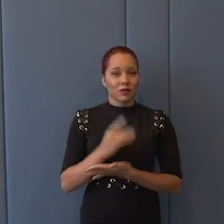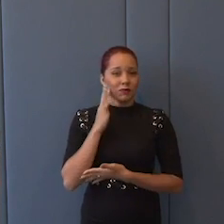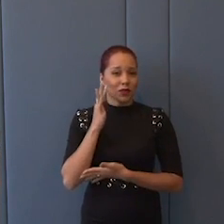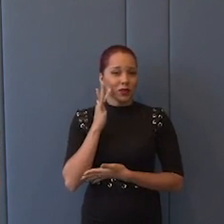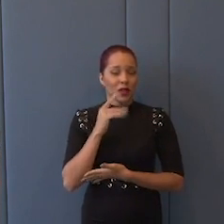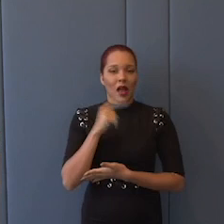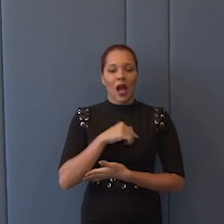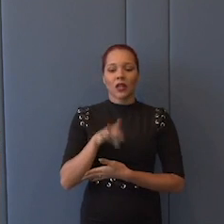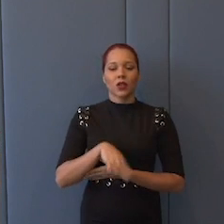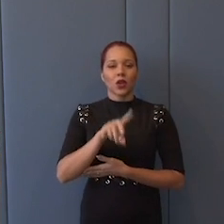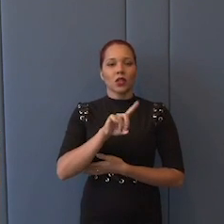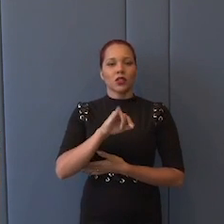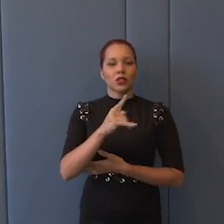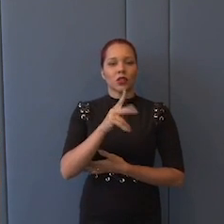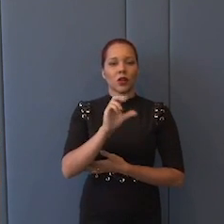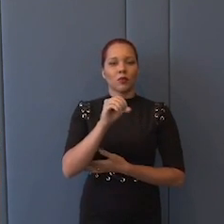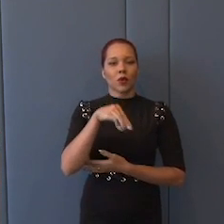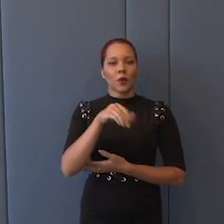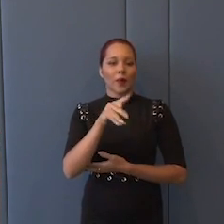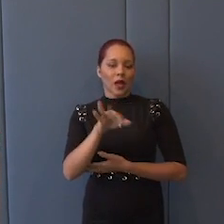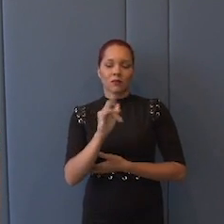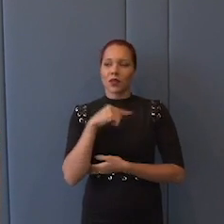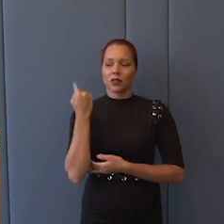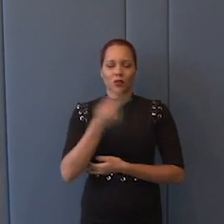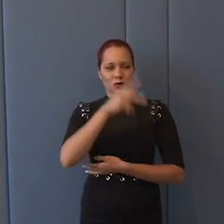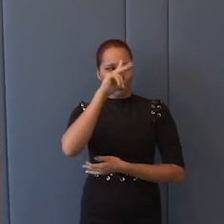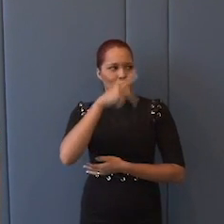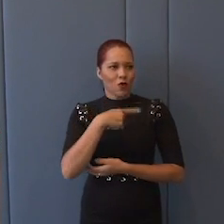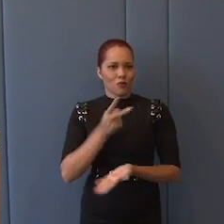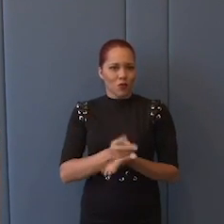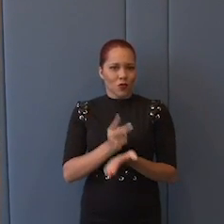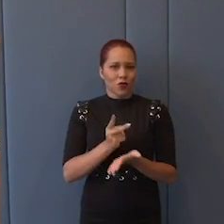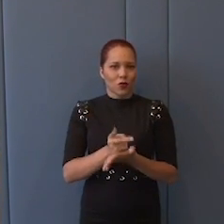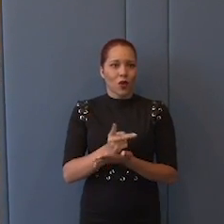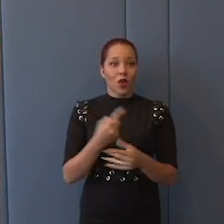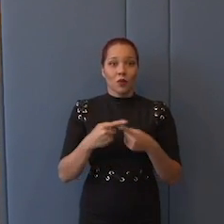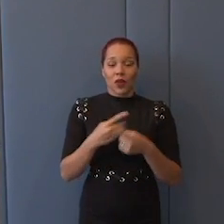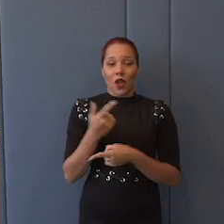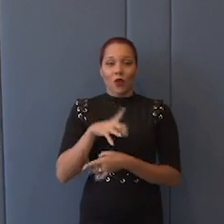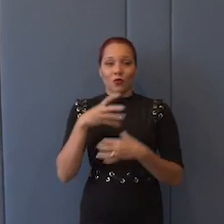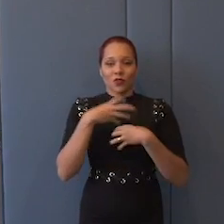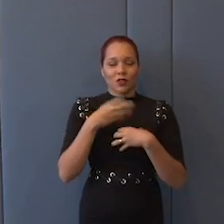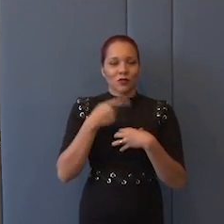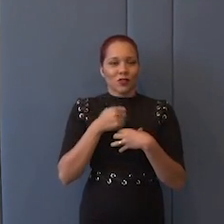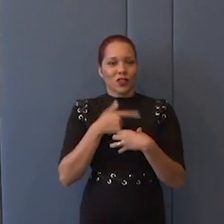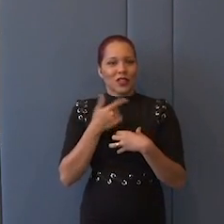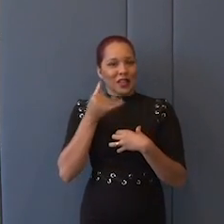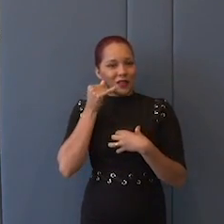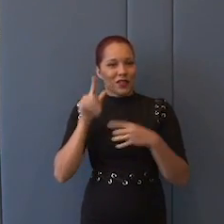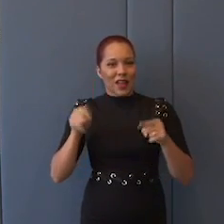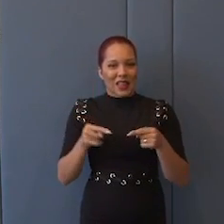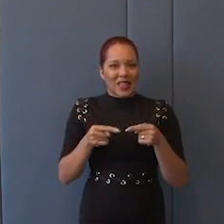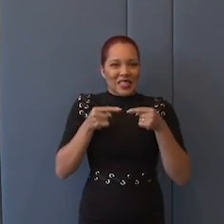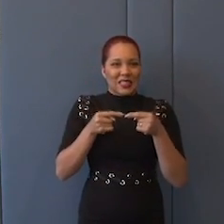você é diplomata, mas você continua sendo você, a gente continua sendo a gente. A tendência é essa, porque é outra maneira de fugir de tensões, fugir de contradições.